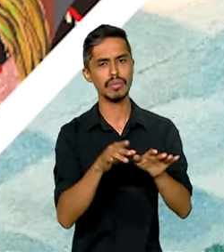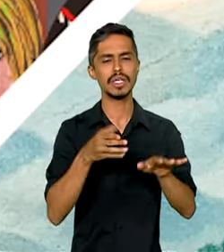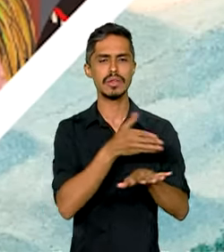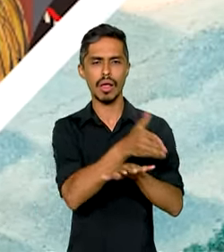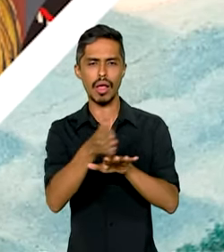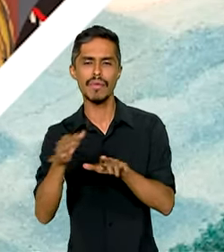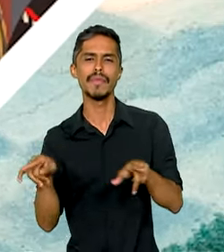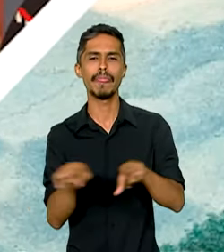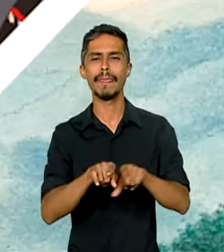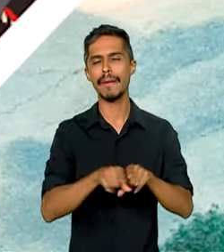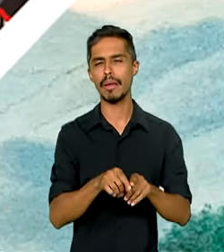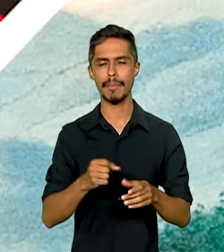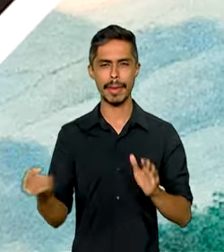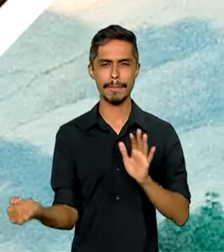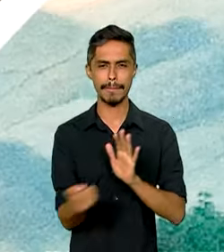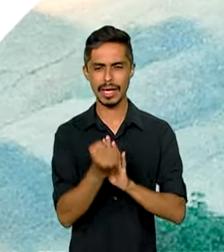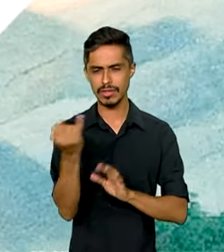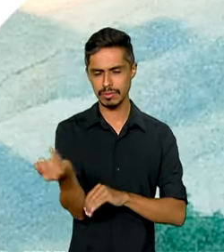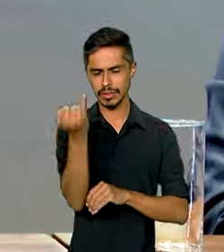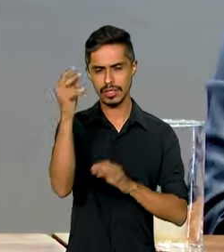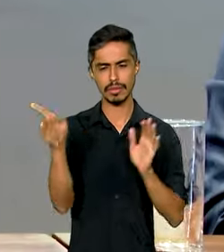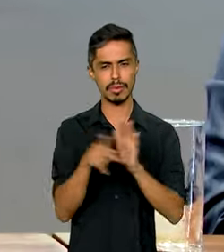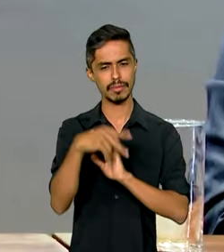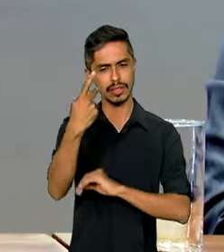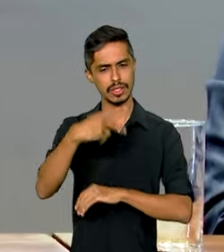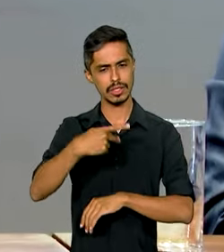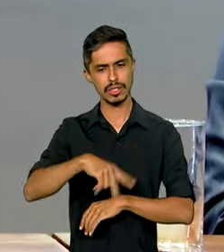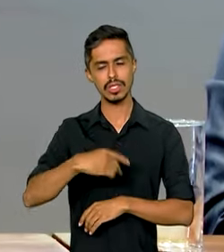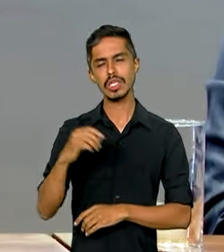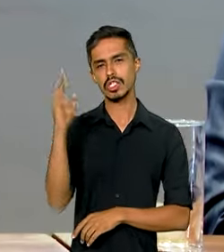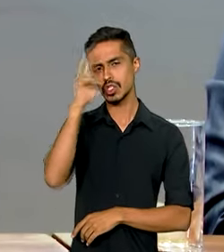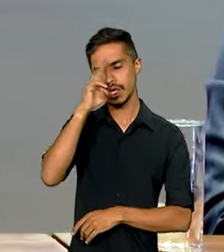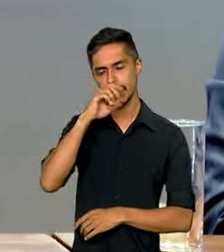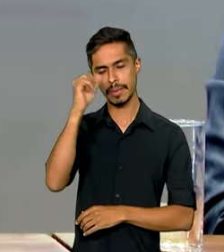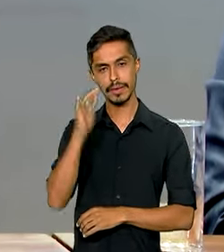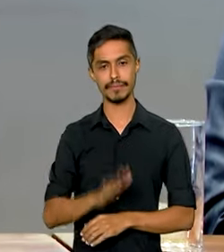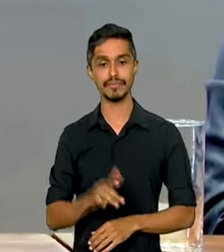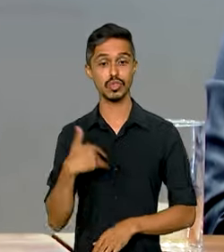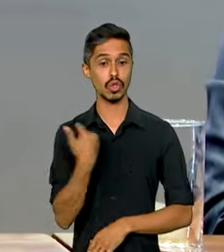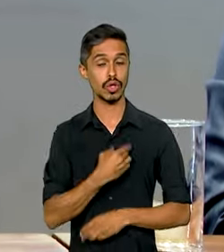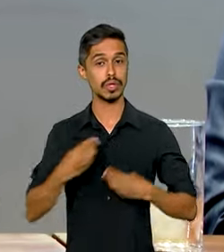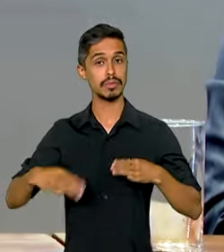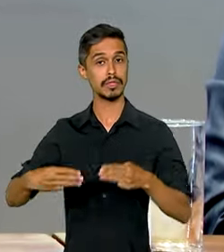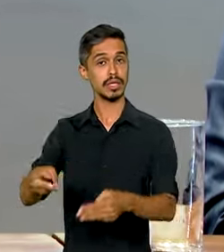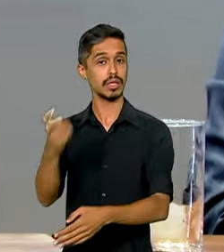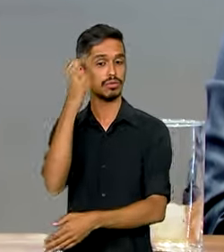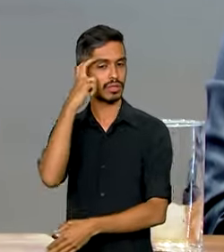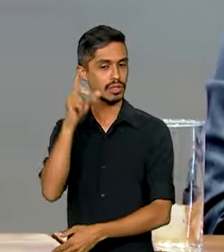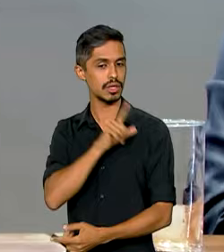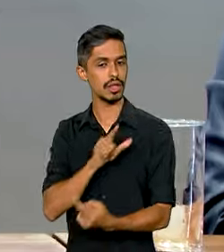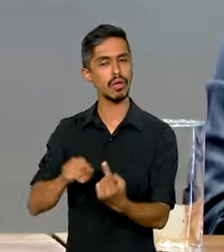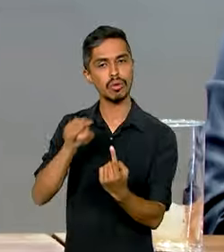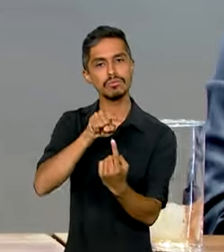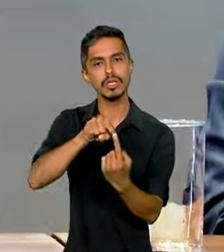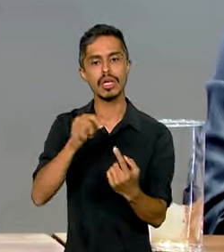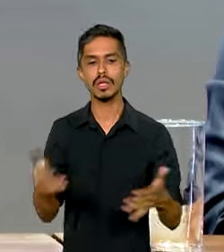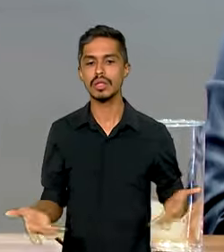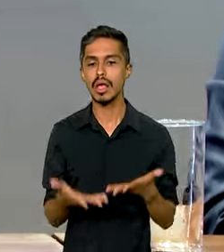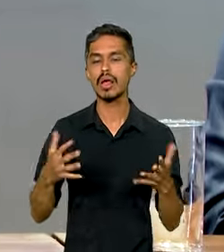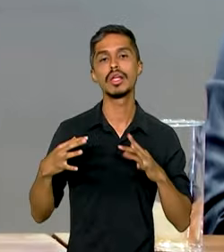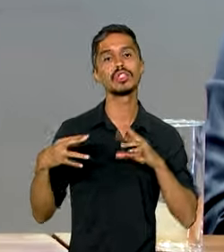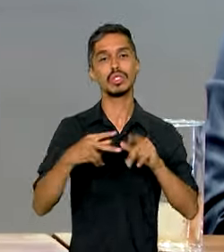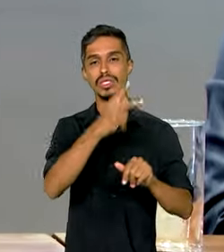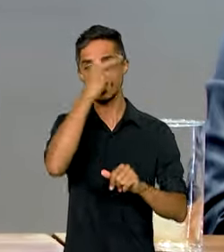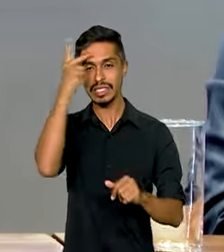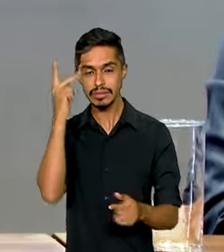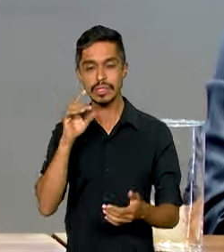conquistas que compõem a história brasileira. Nós, no Ministério da Cultura, temos o objetivo de garantir a todas as